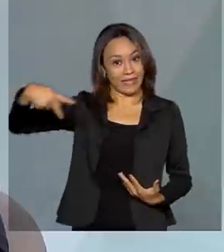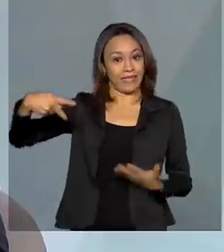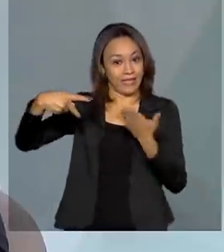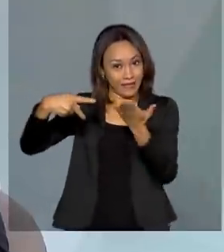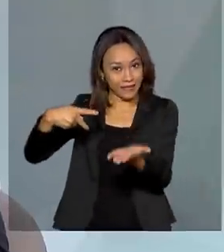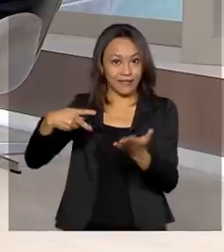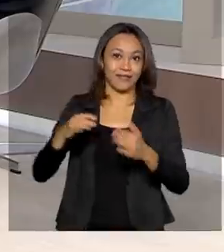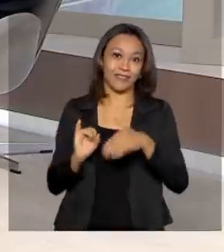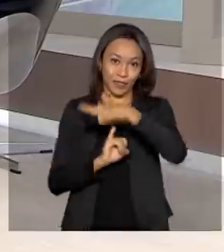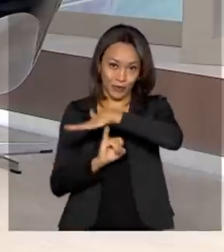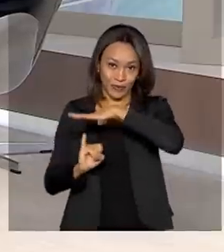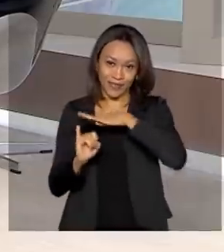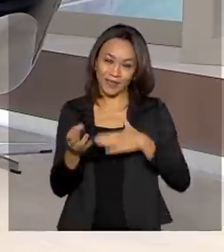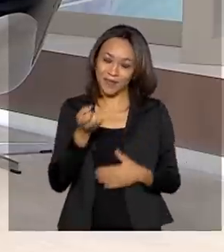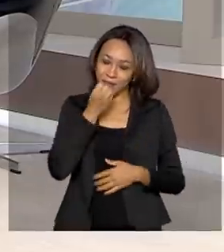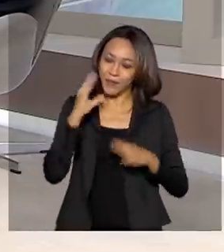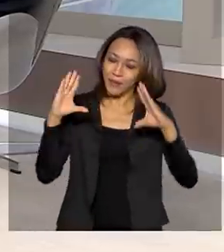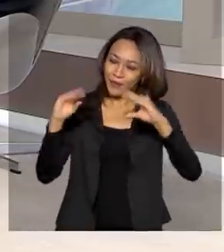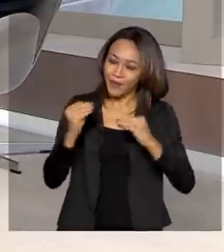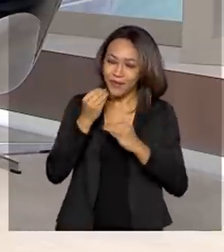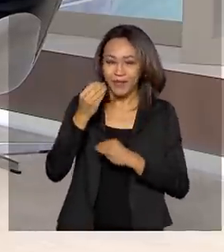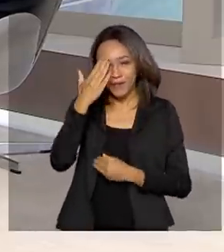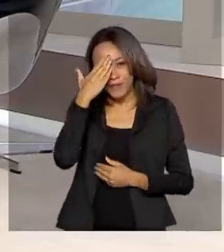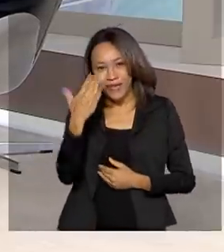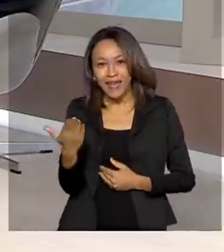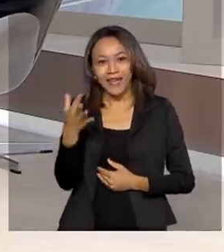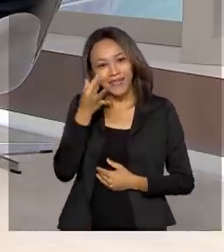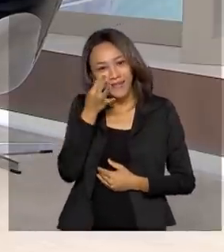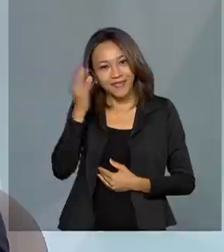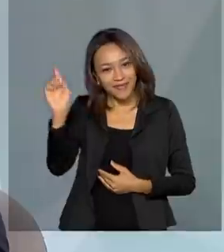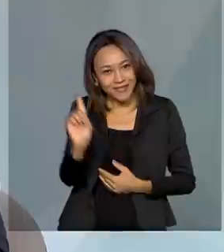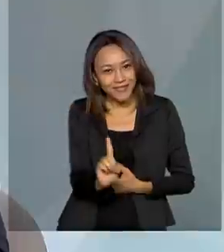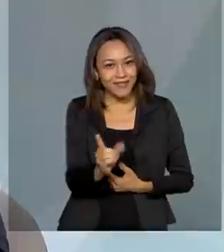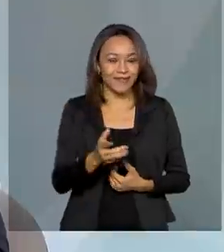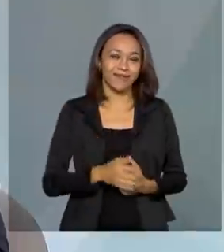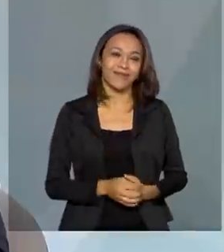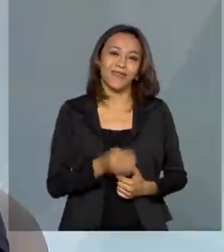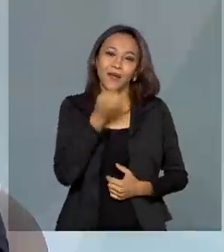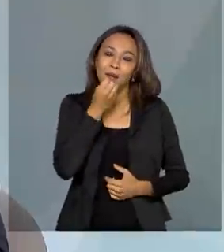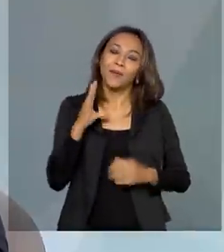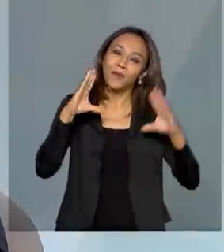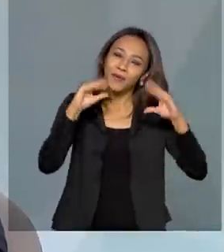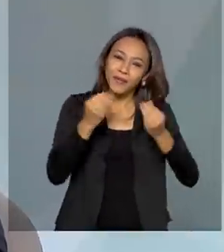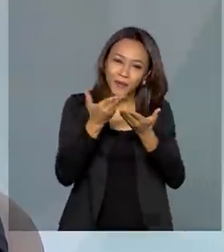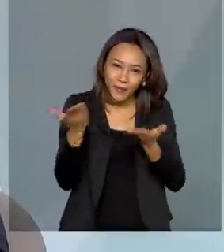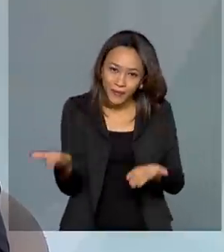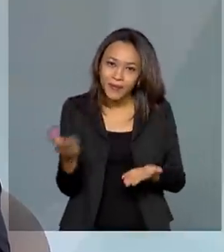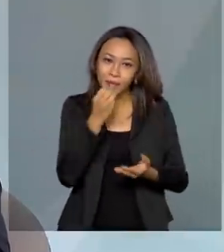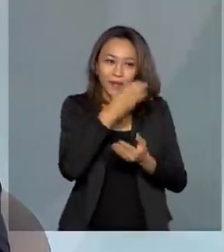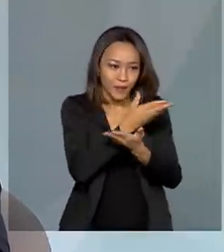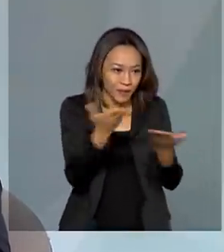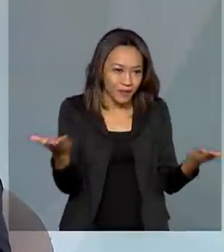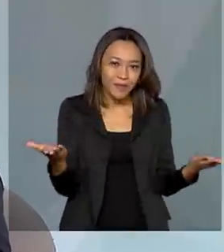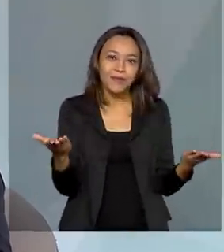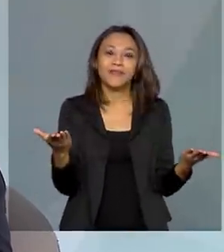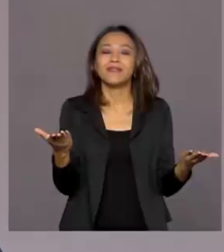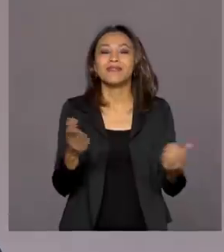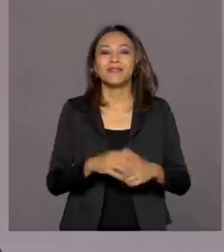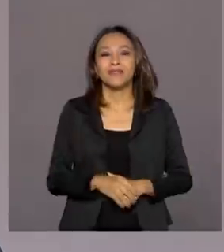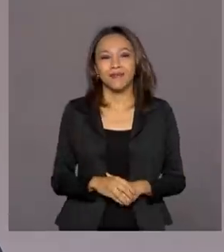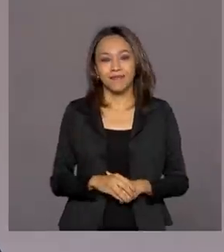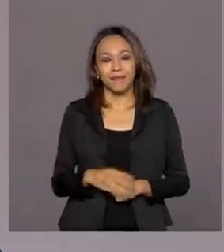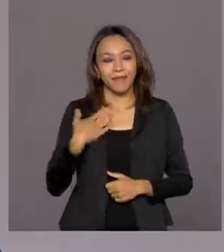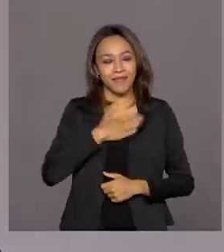Larissa Peixoto. Boa noite, presidente. Muito obrigado pela presença aqui conosco. Boa noite, Paulo. Boa noite, telespectador. Um prazer estar aqui.